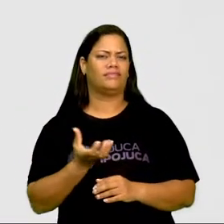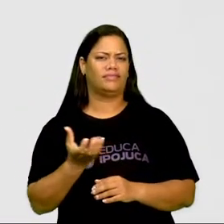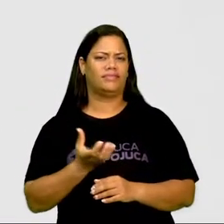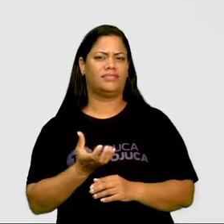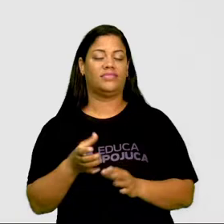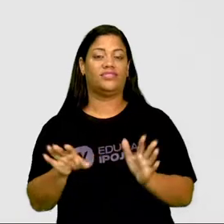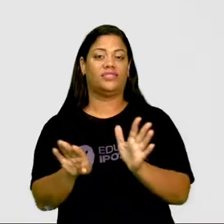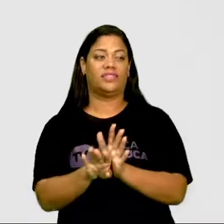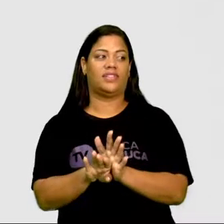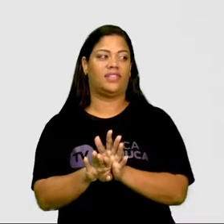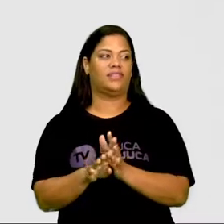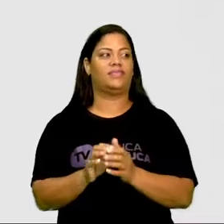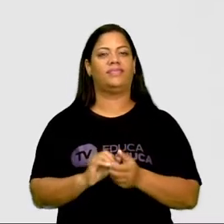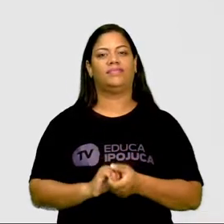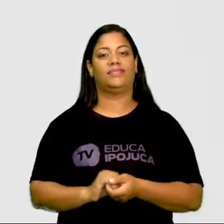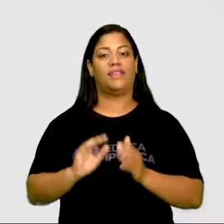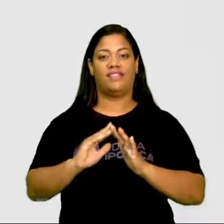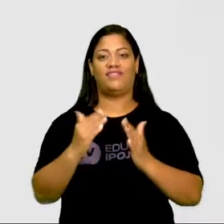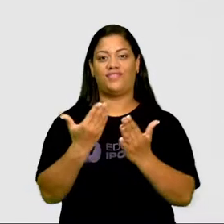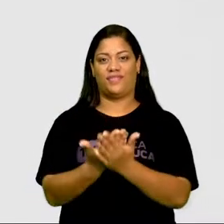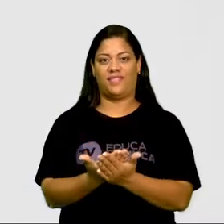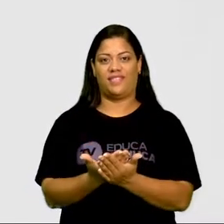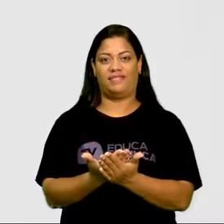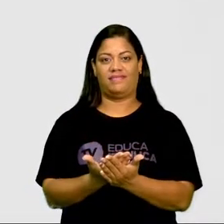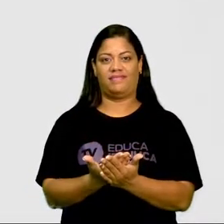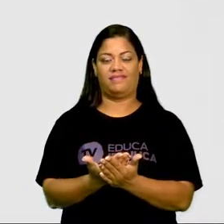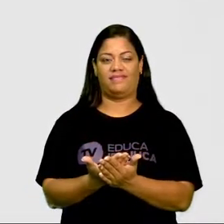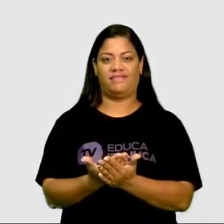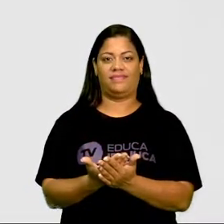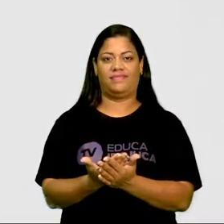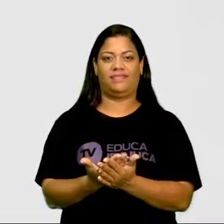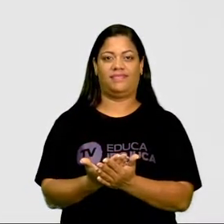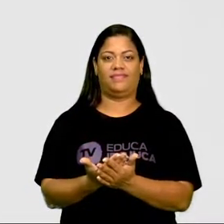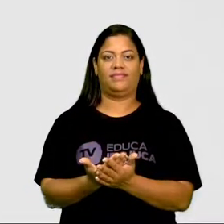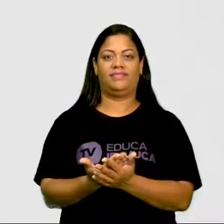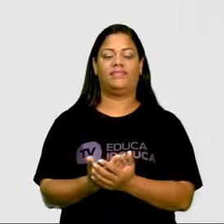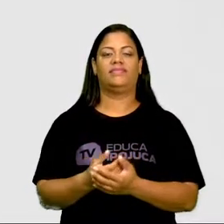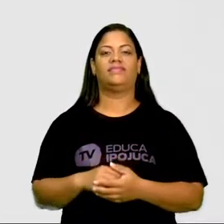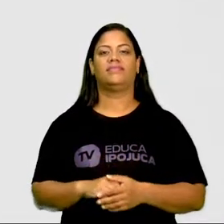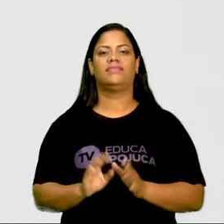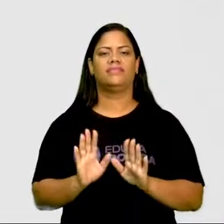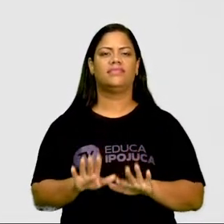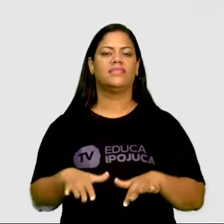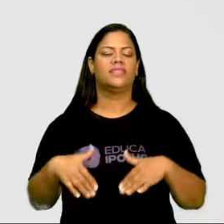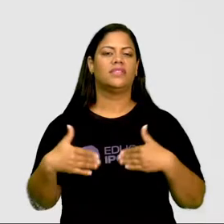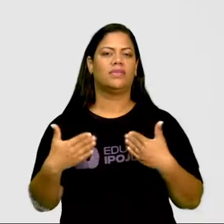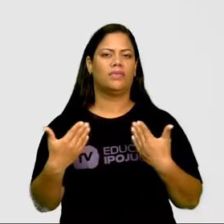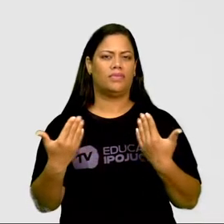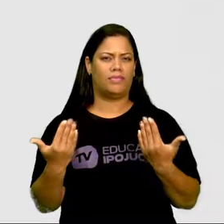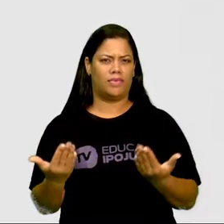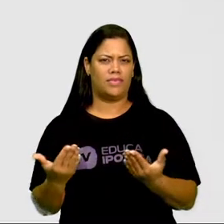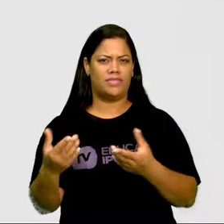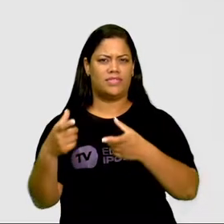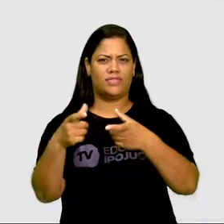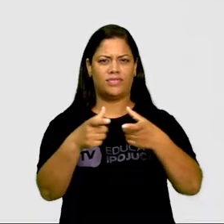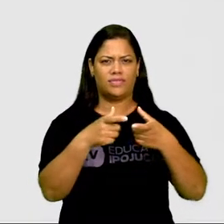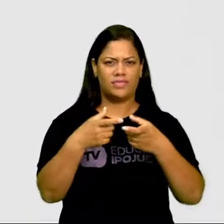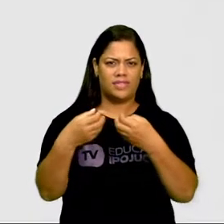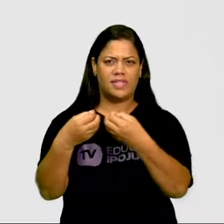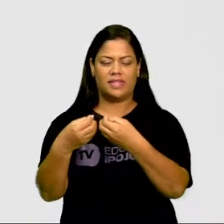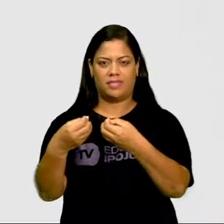chegar à escola, certo? Então quais são os pontos de